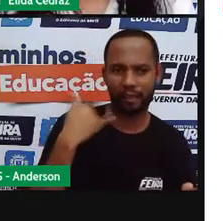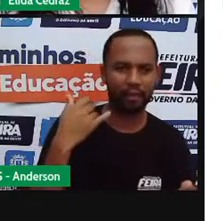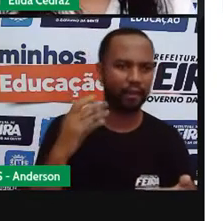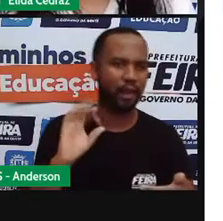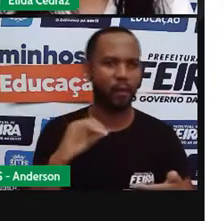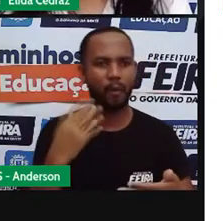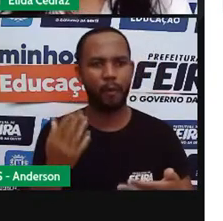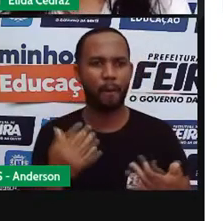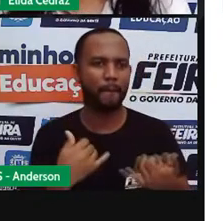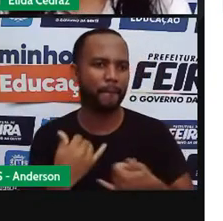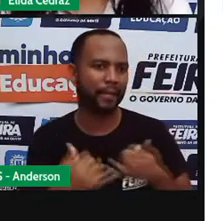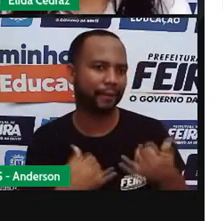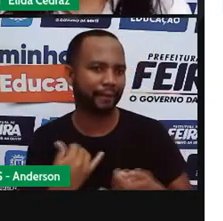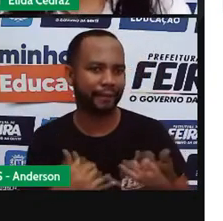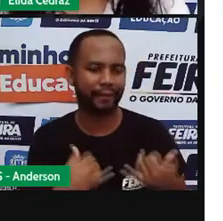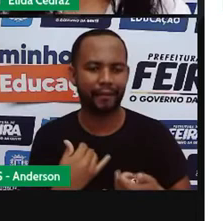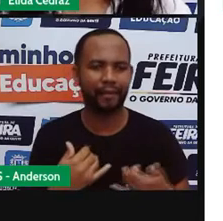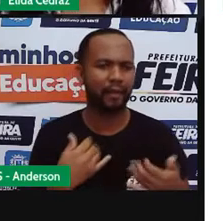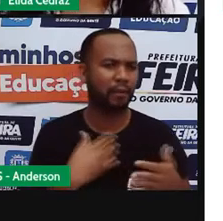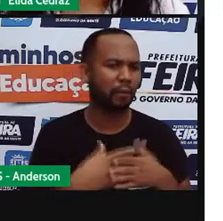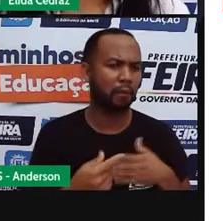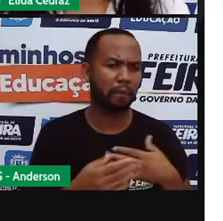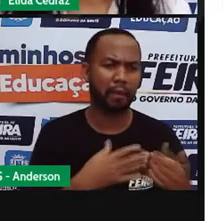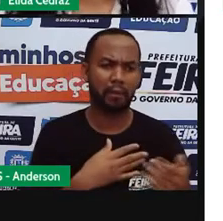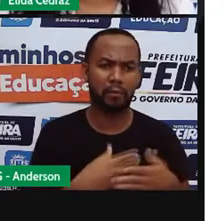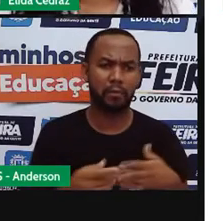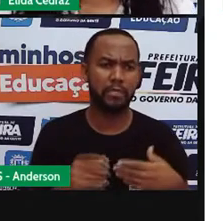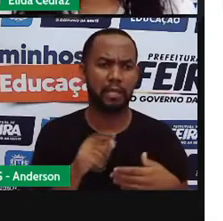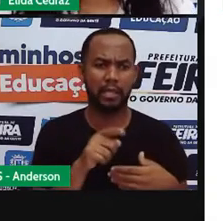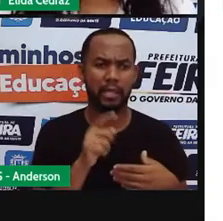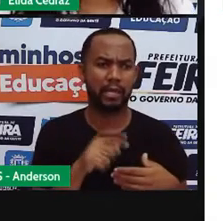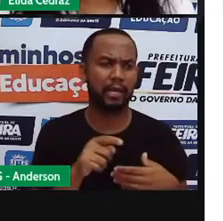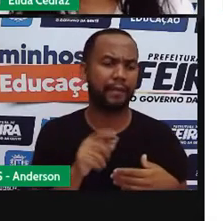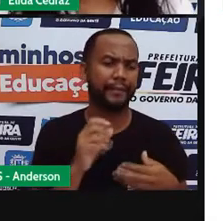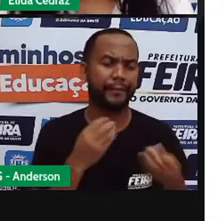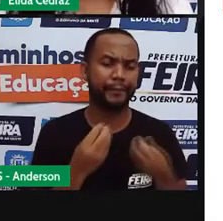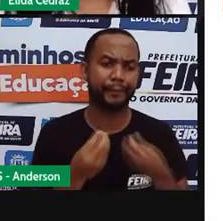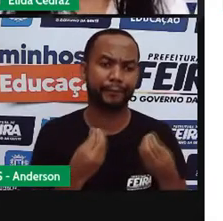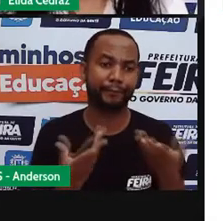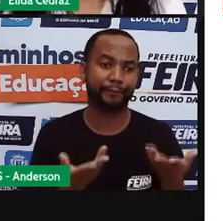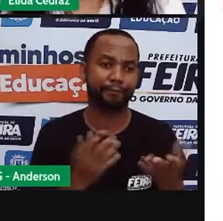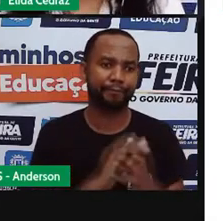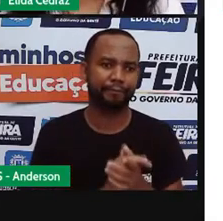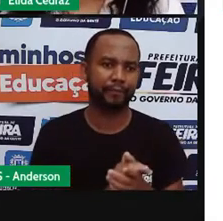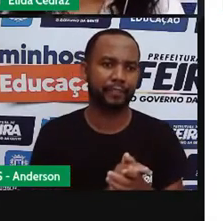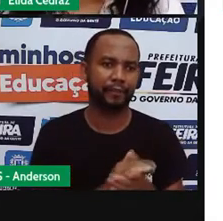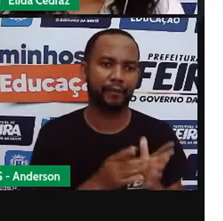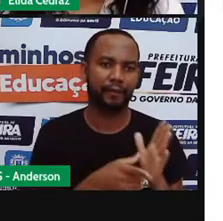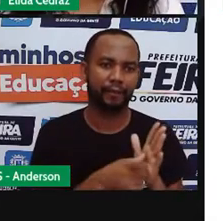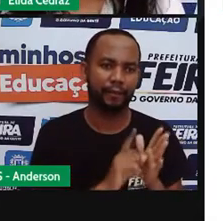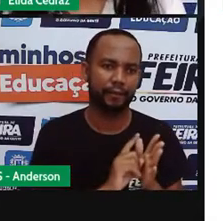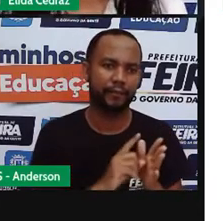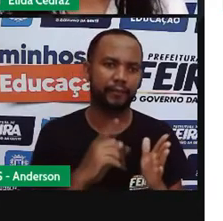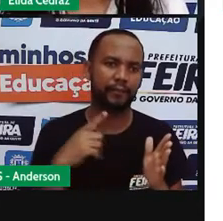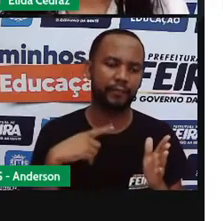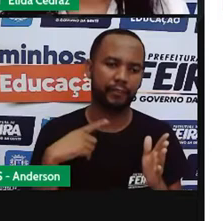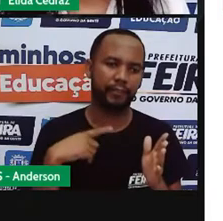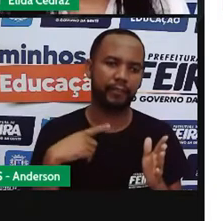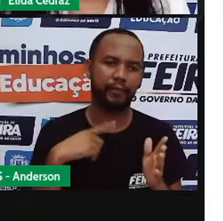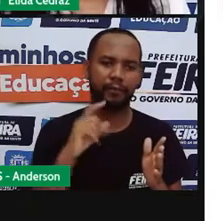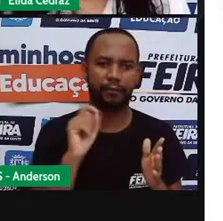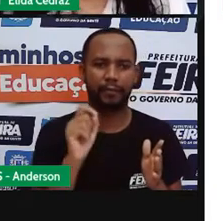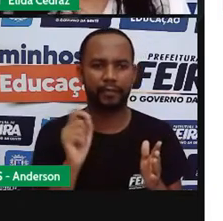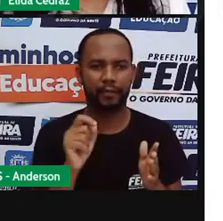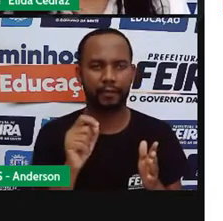ou vai realizar alguma coisa com aquele produto eletrônico sem ter noção do que o